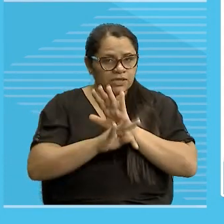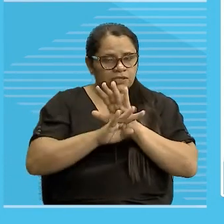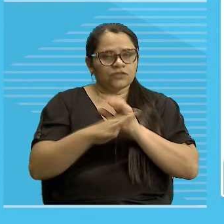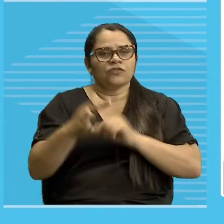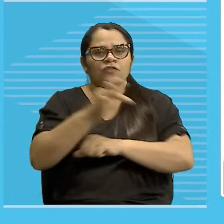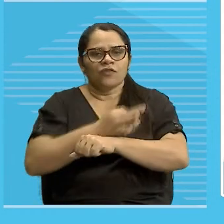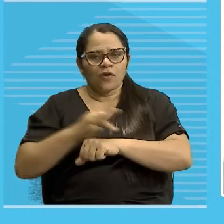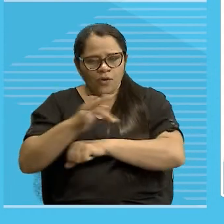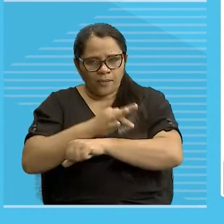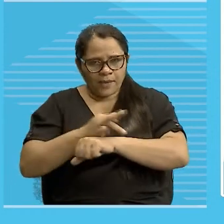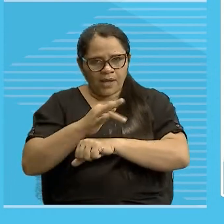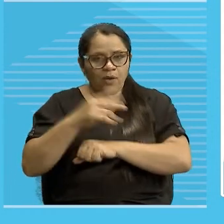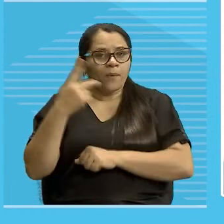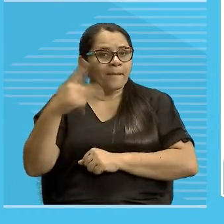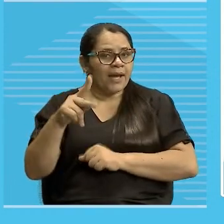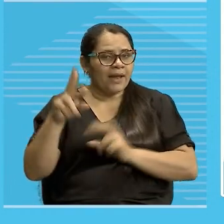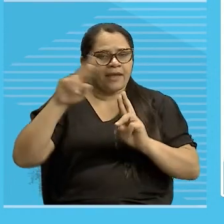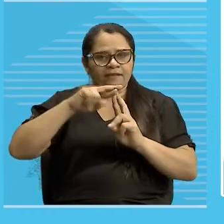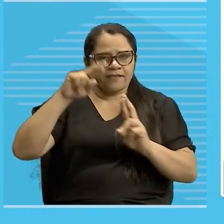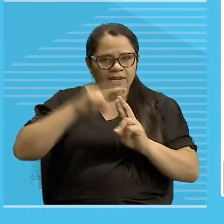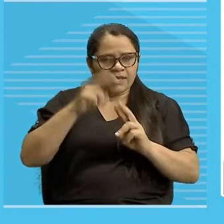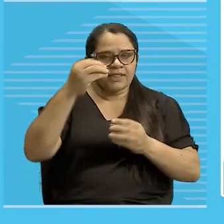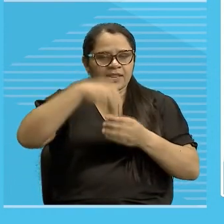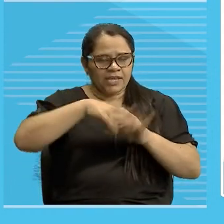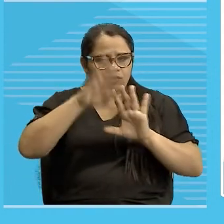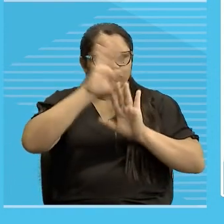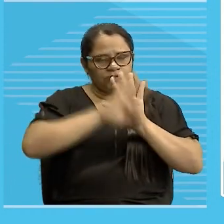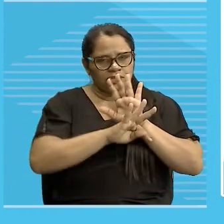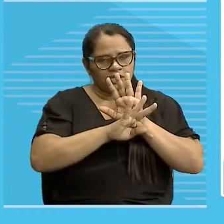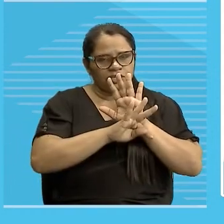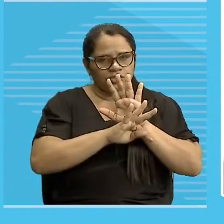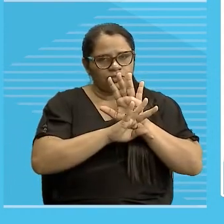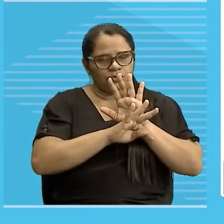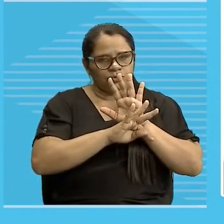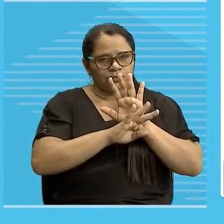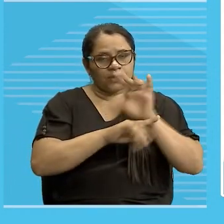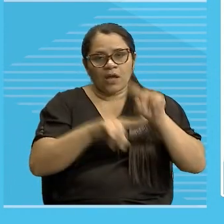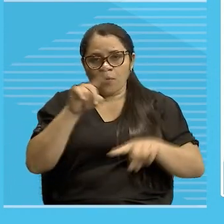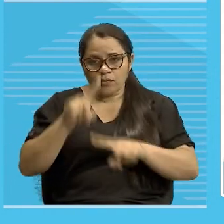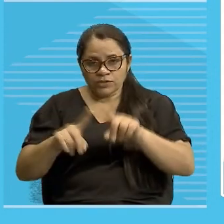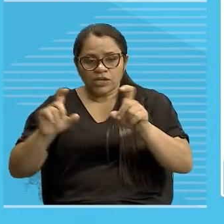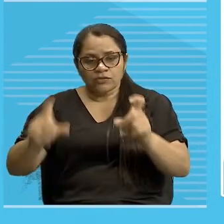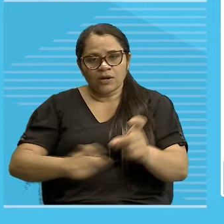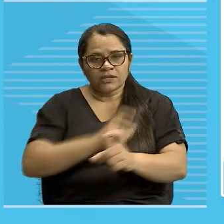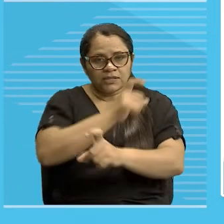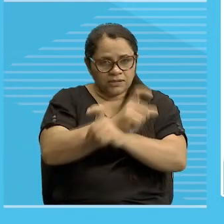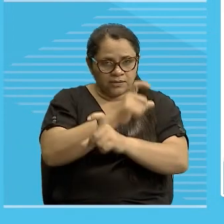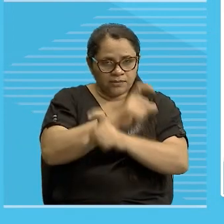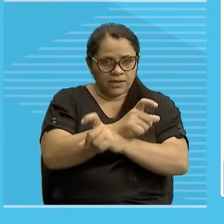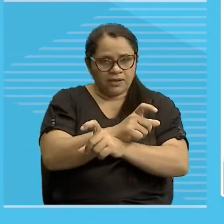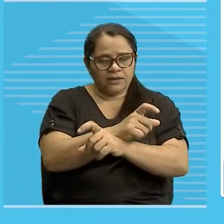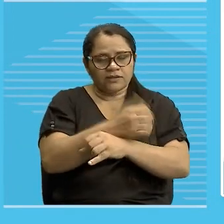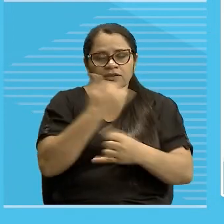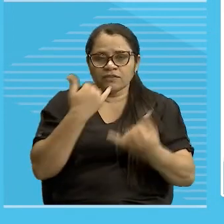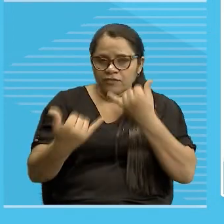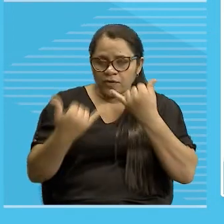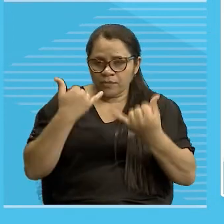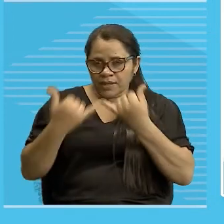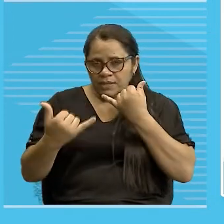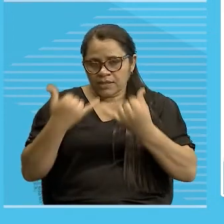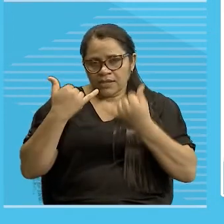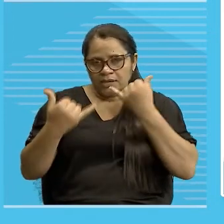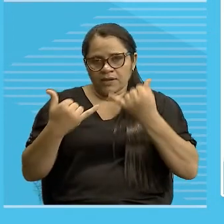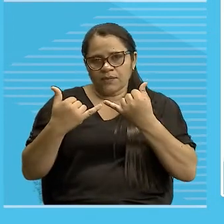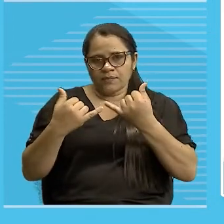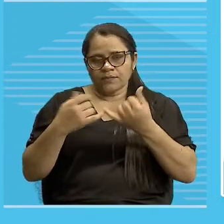você, para fazer referência, dentro do textual que você vai antecipar de informação, ou você obriga o